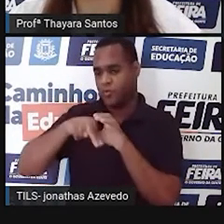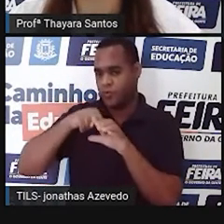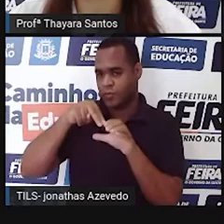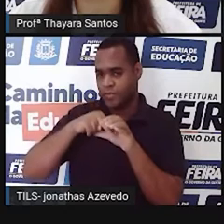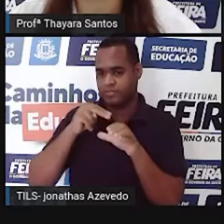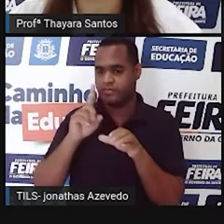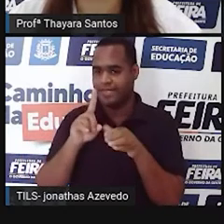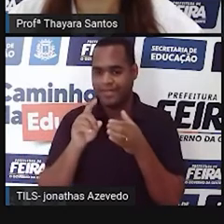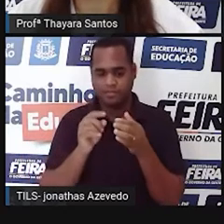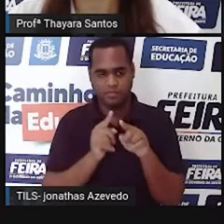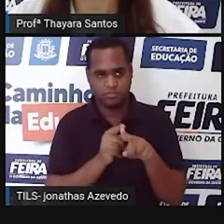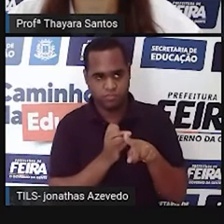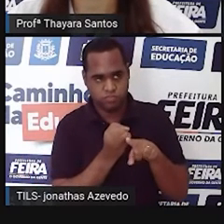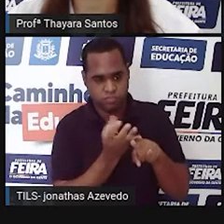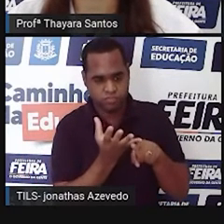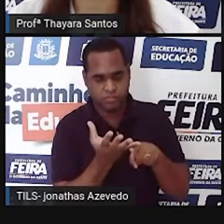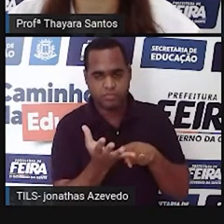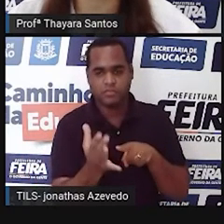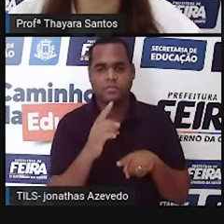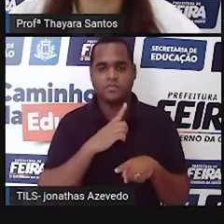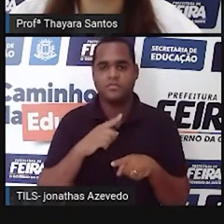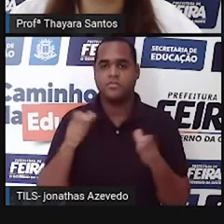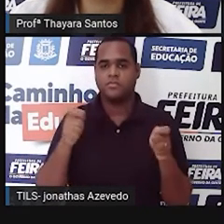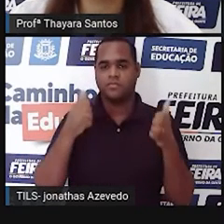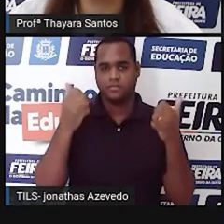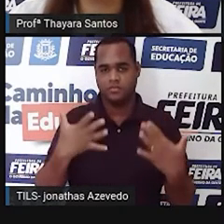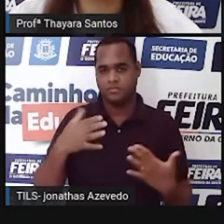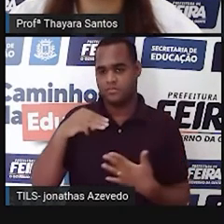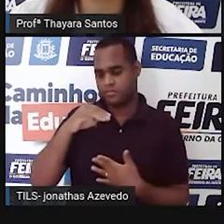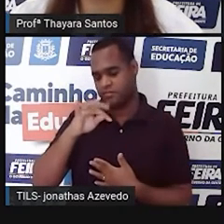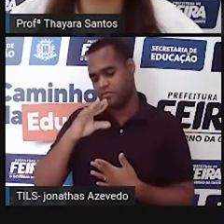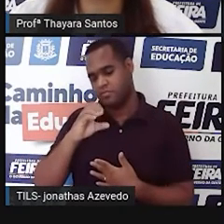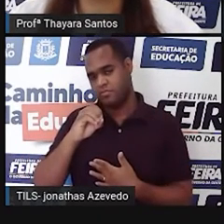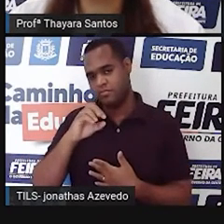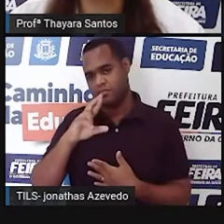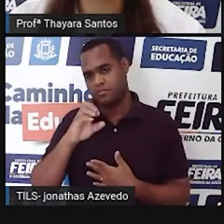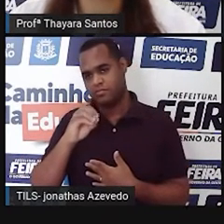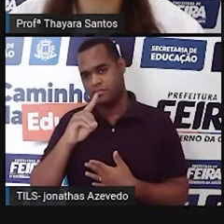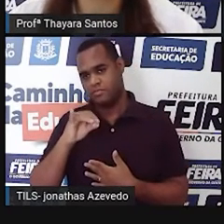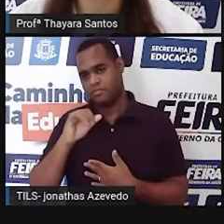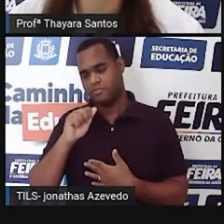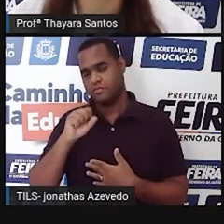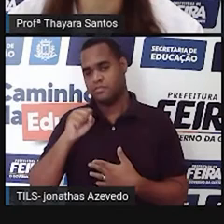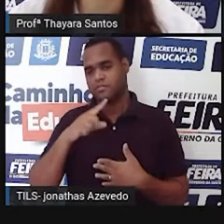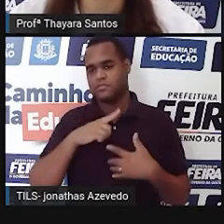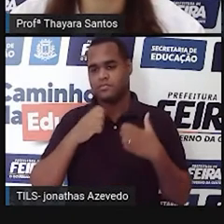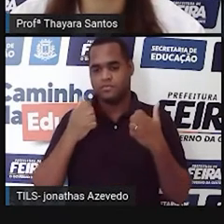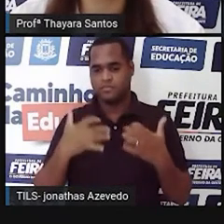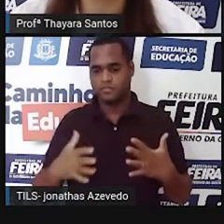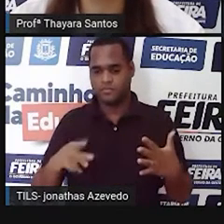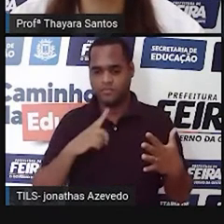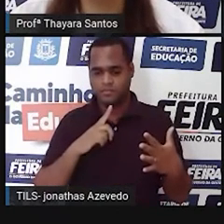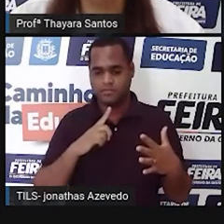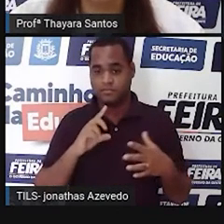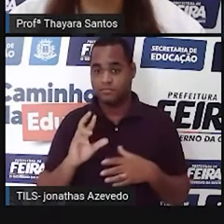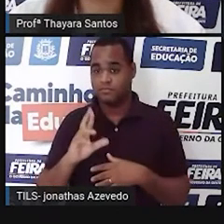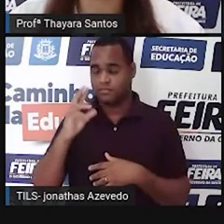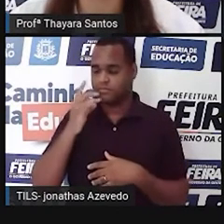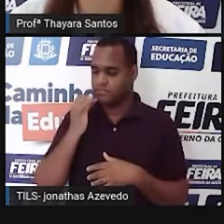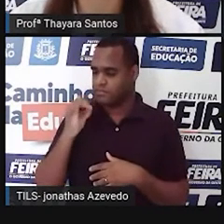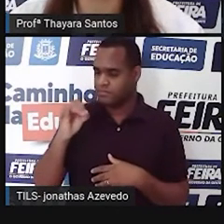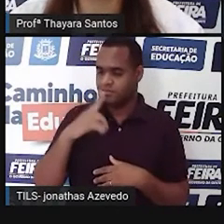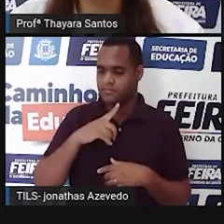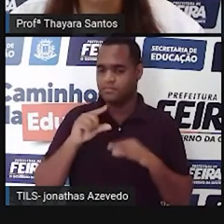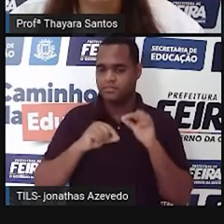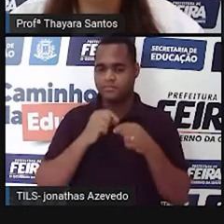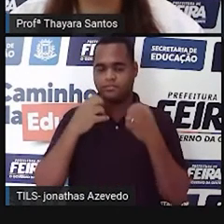desse espermatozoide. Aí, aqui, a gente tem mitocôndrias, que são organelas celulares, que são responsáveis por produzir energia. O